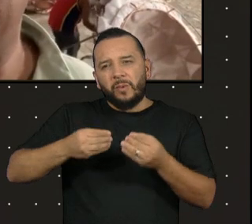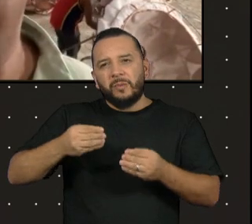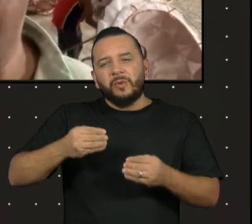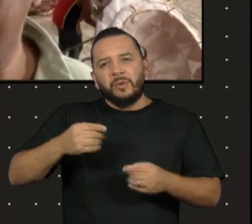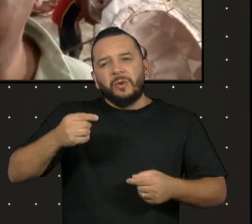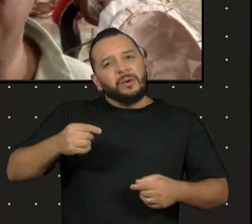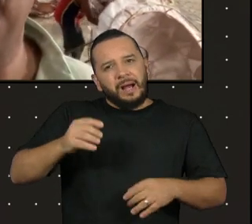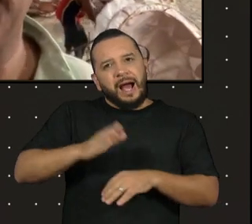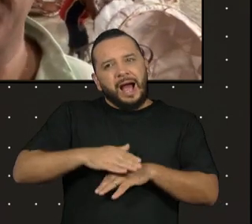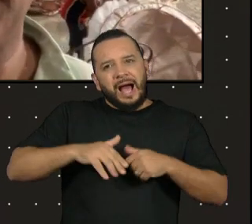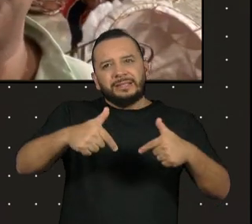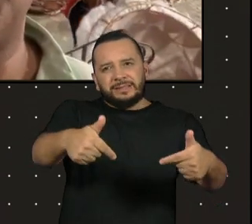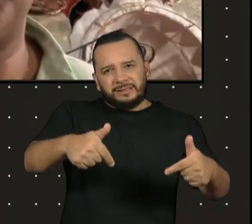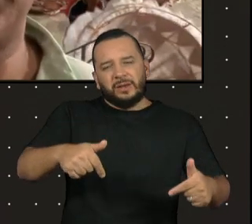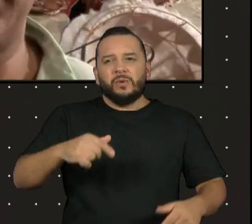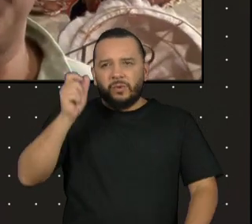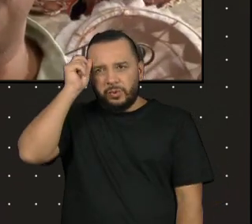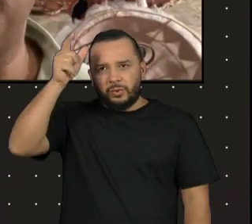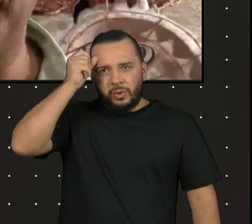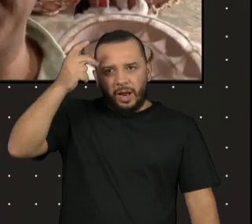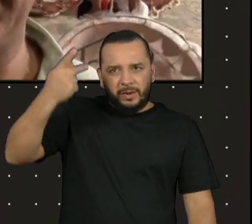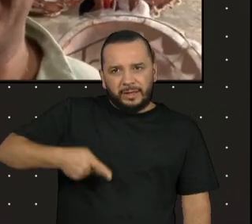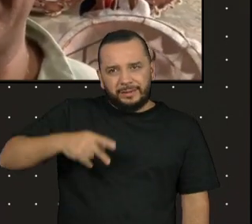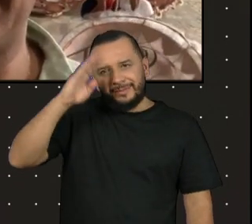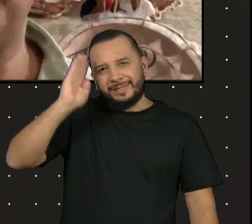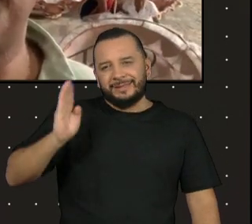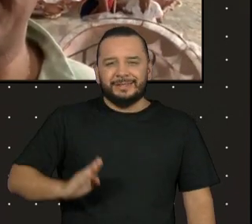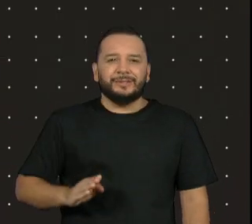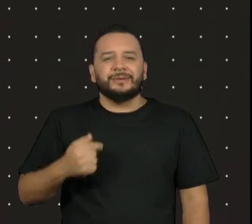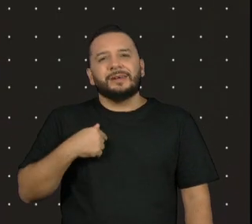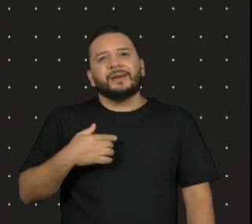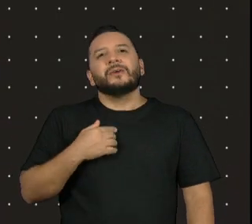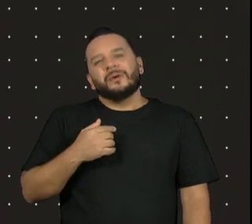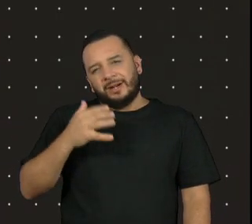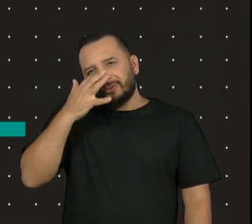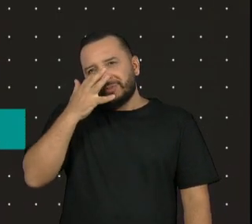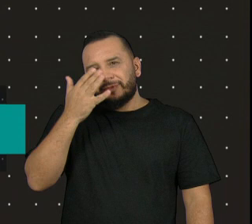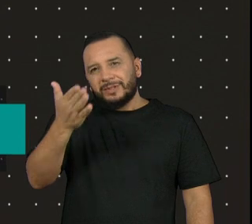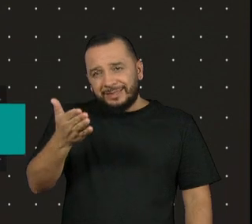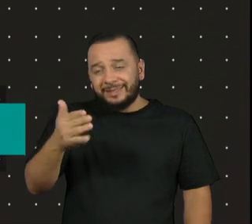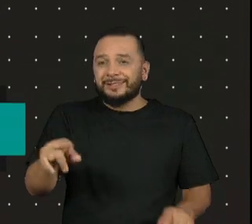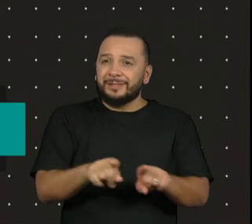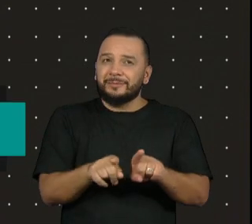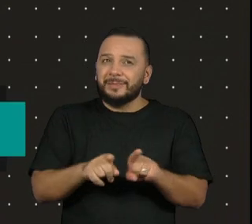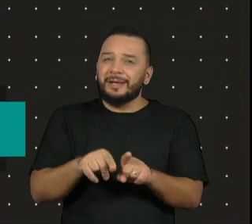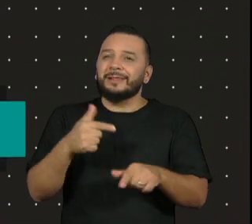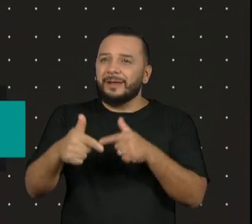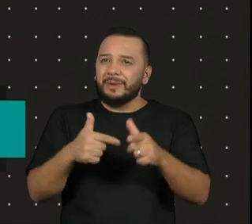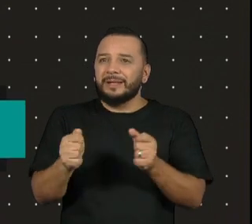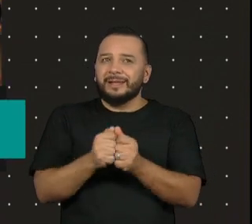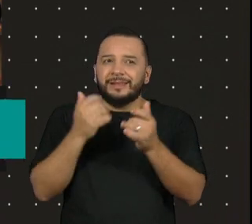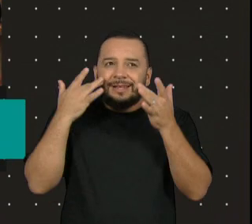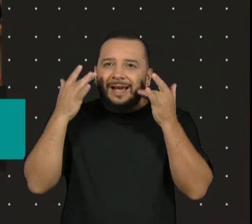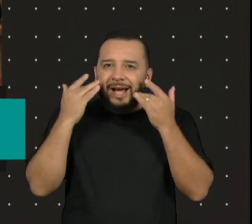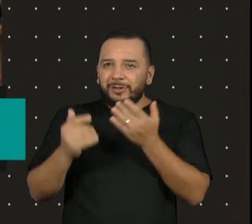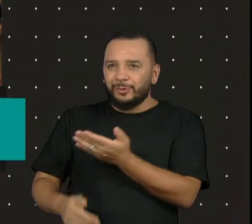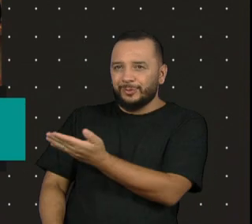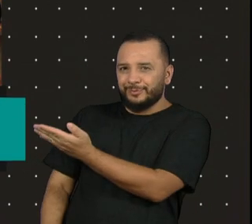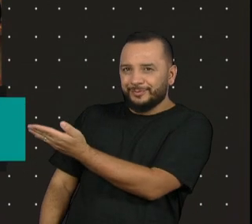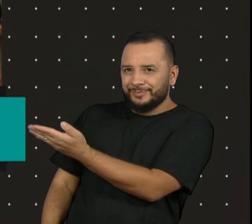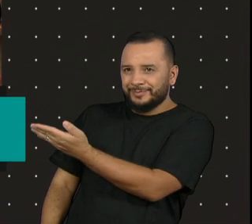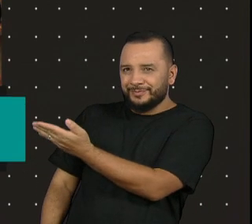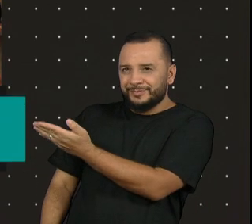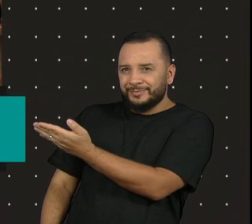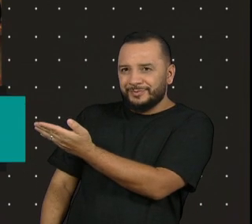Te admiro muito e foi um prazer enorme estar com você no nosso espetáculo Encontro Noturno com o Homem Viu e o Diurremate